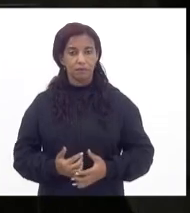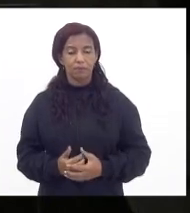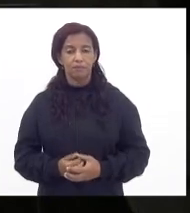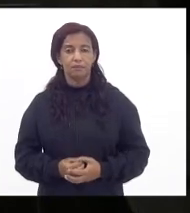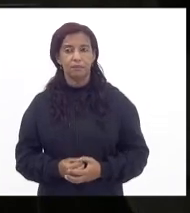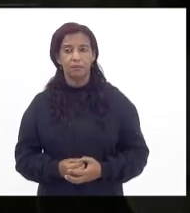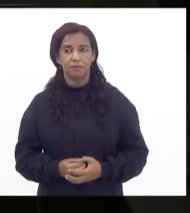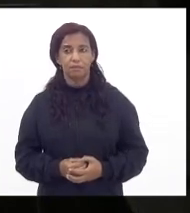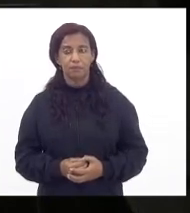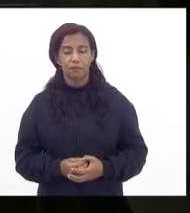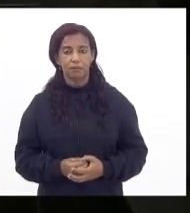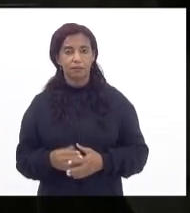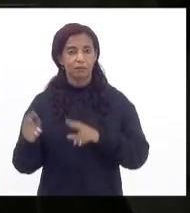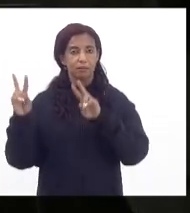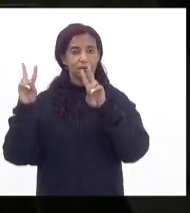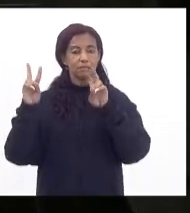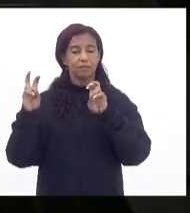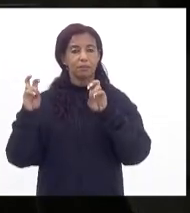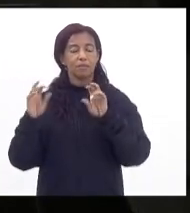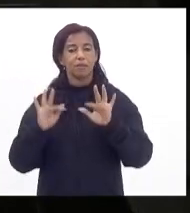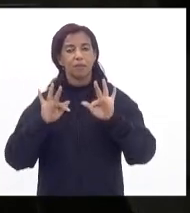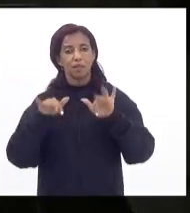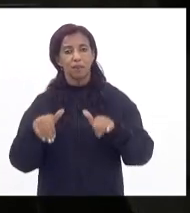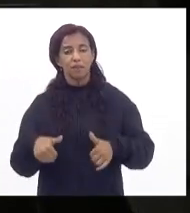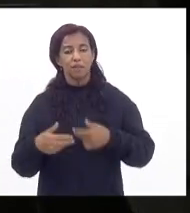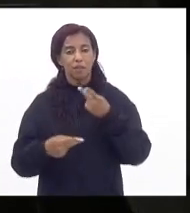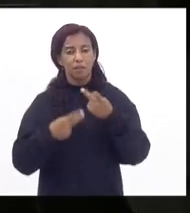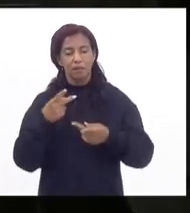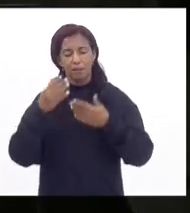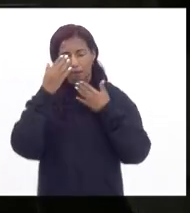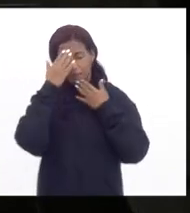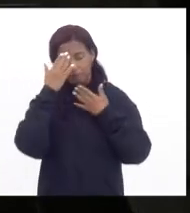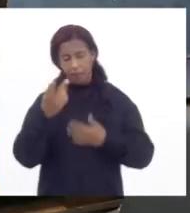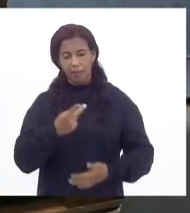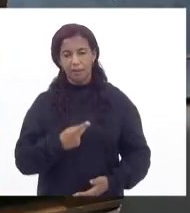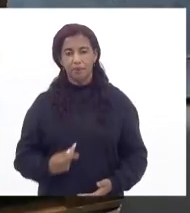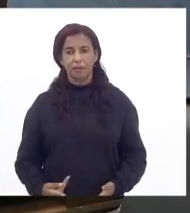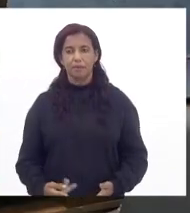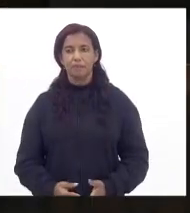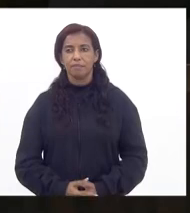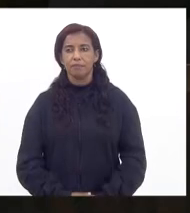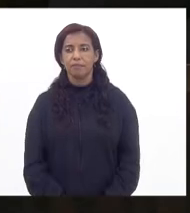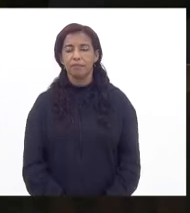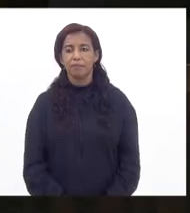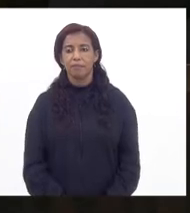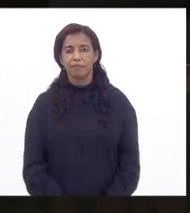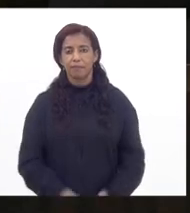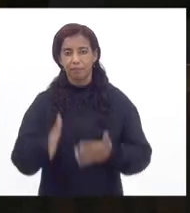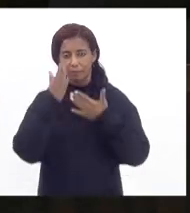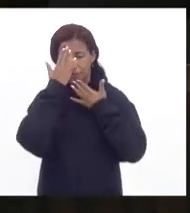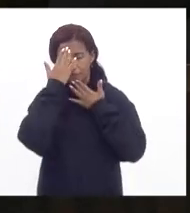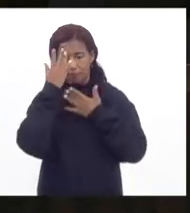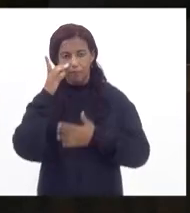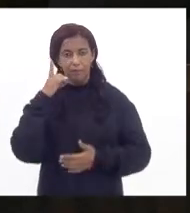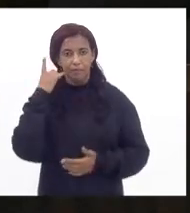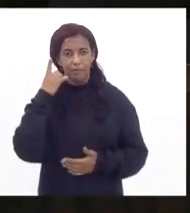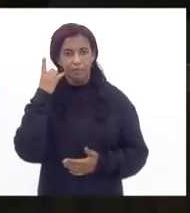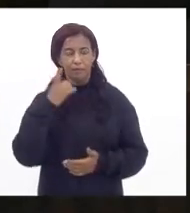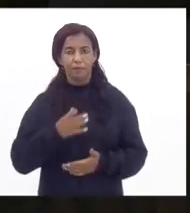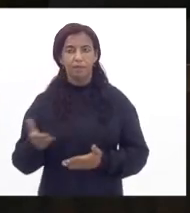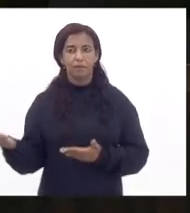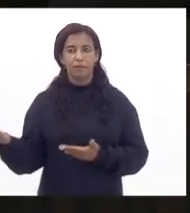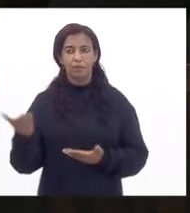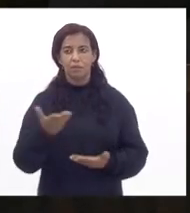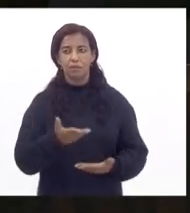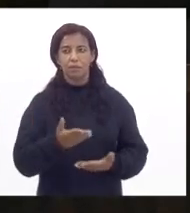sobre esse tema e encerrar aqui a minha fala obrigado senhora presidente agradecendo ao deputado Luz Paulo próximo